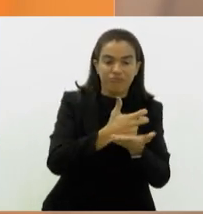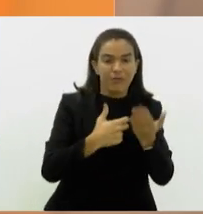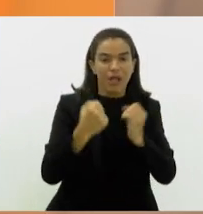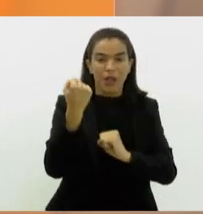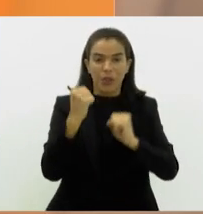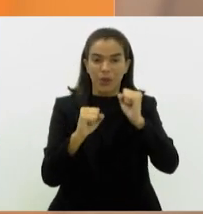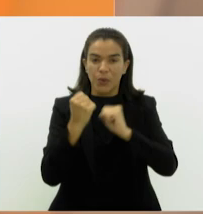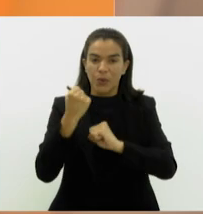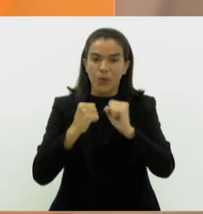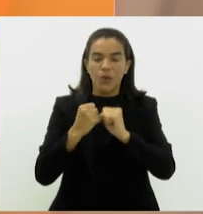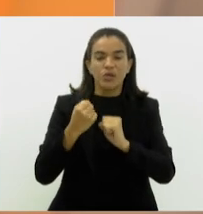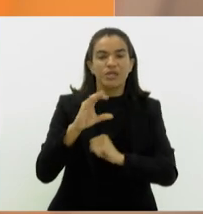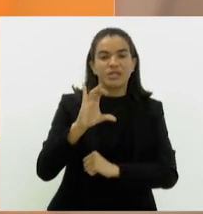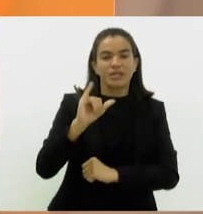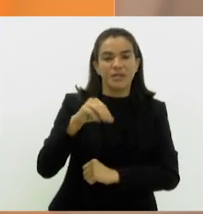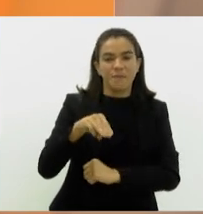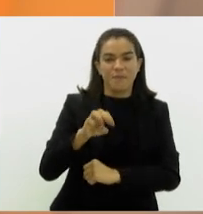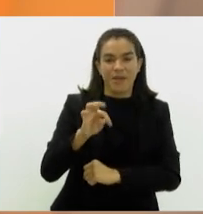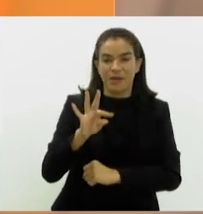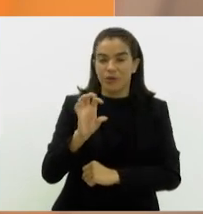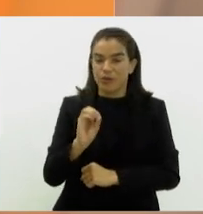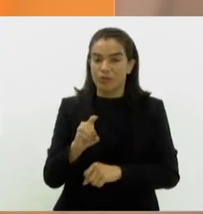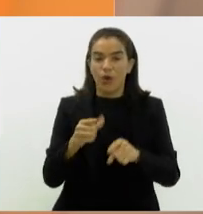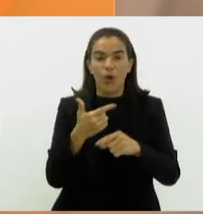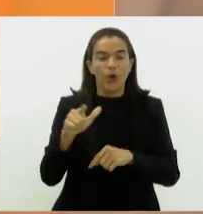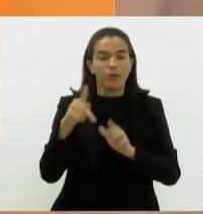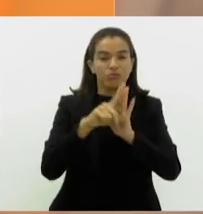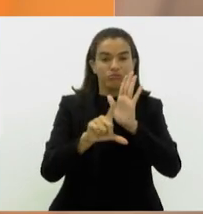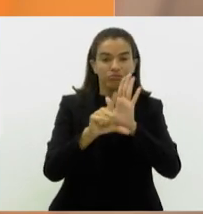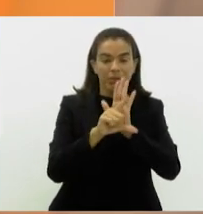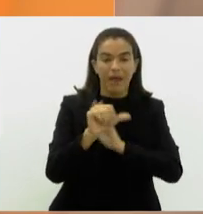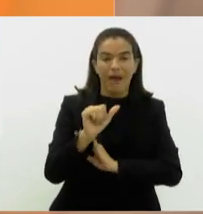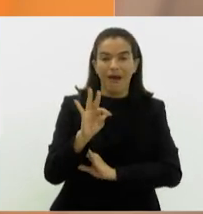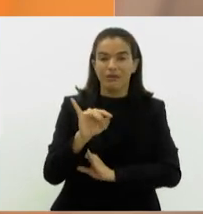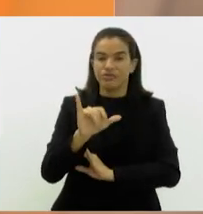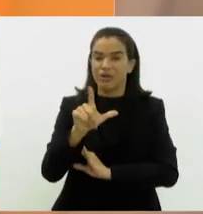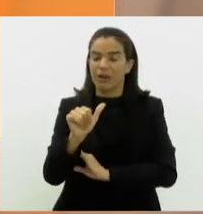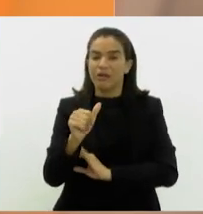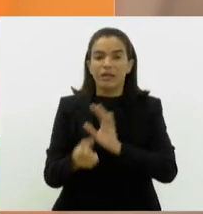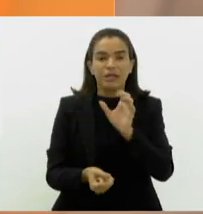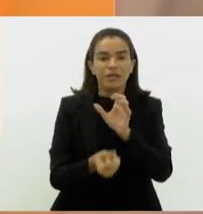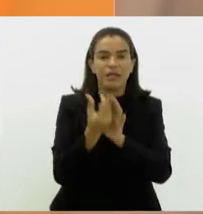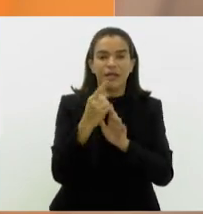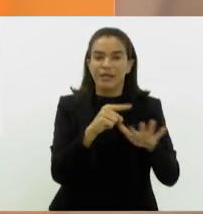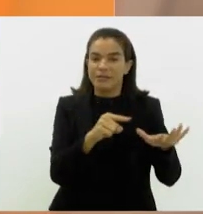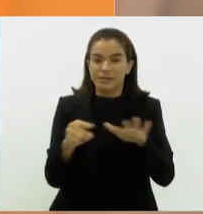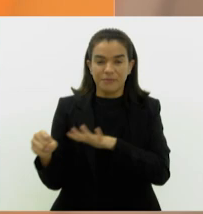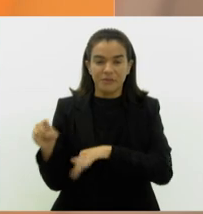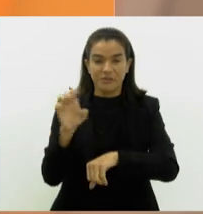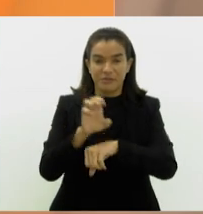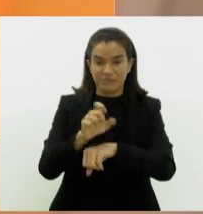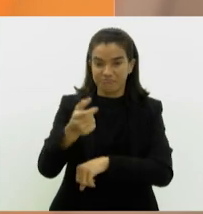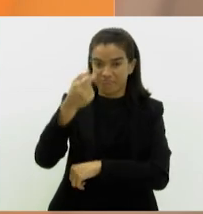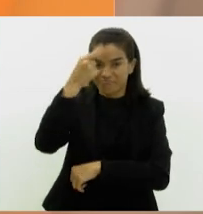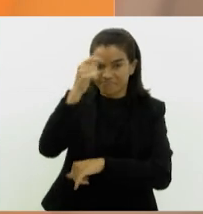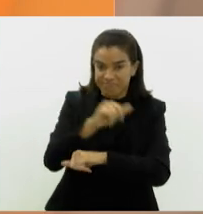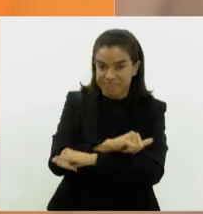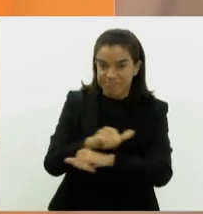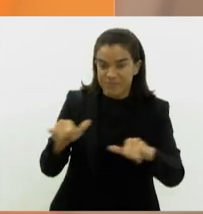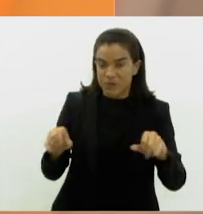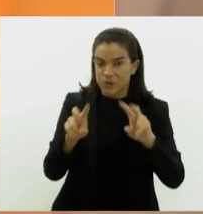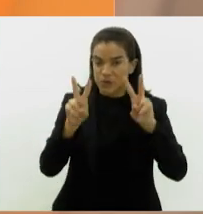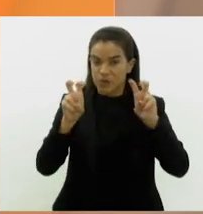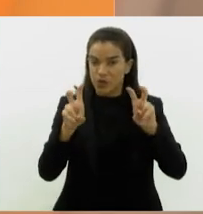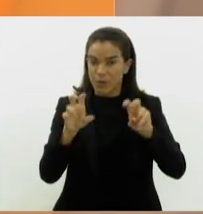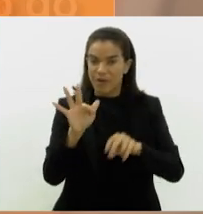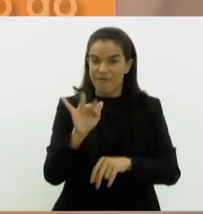de cimento. Em segunda discussão, projeto do deputado Atila Nunes, que cria a Semana Estadual de Concientização sobre a